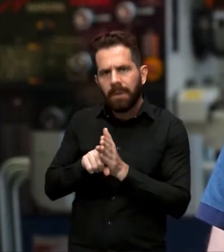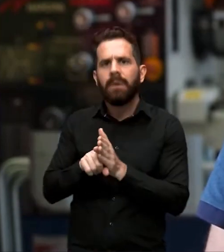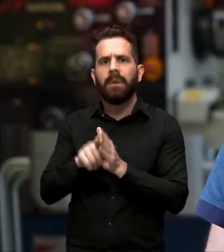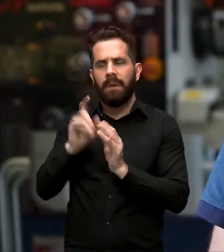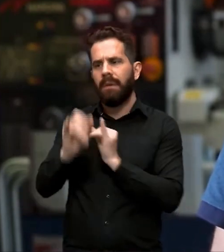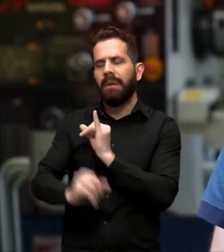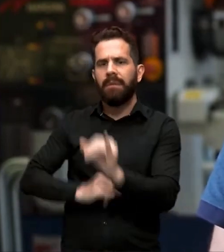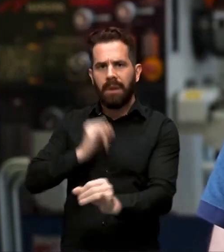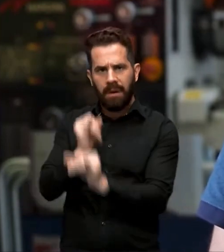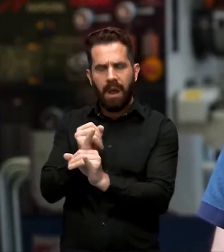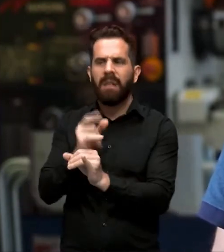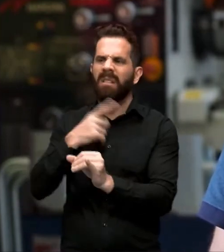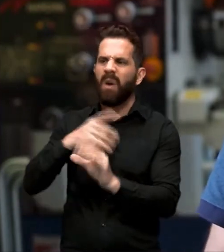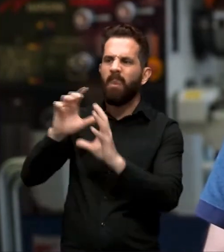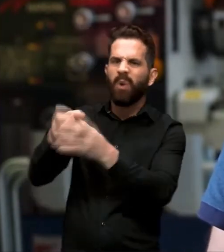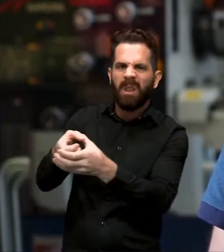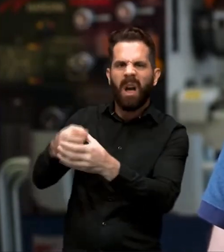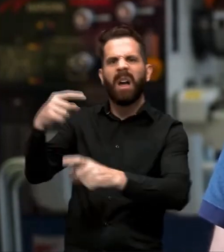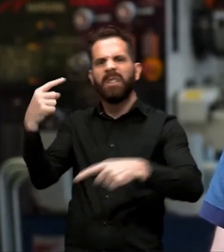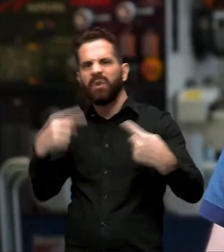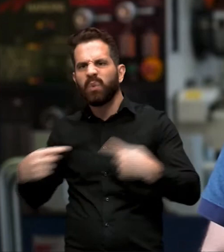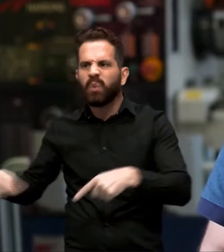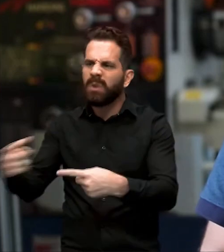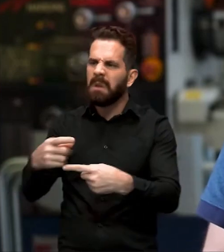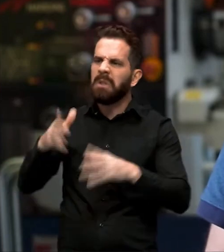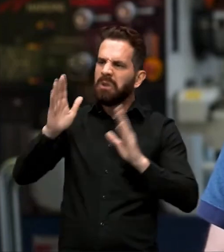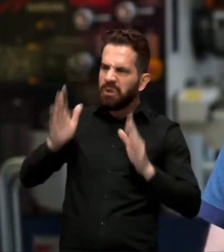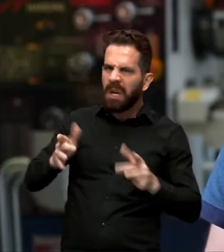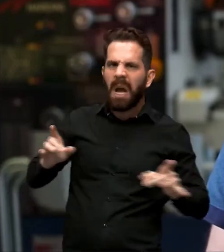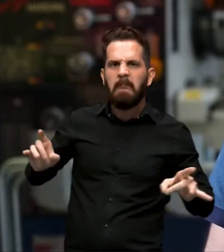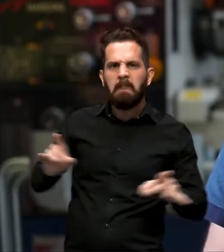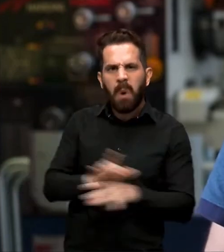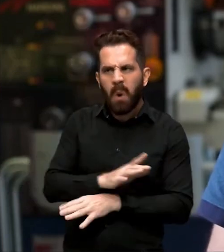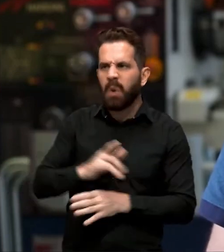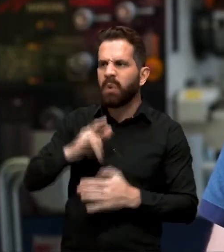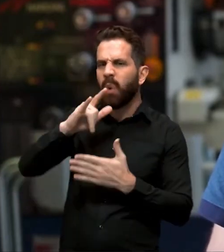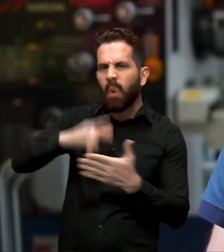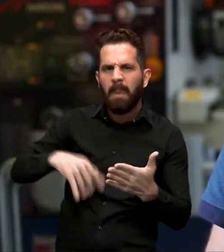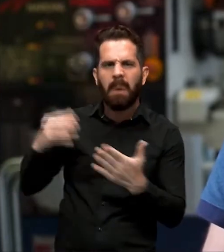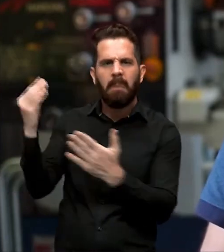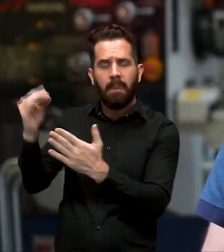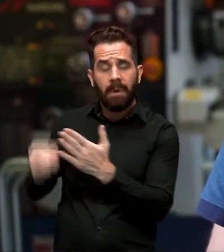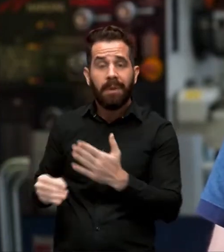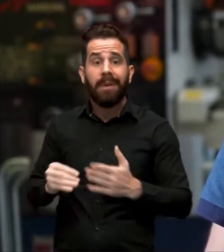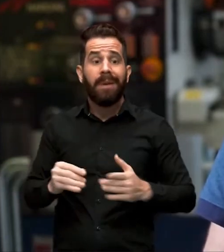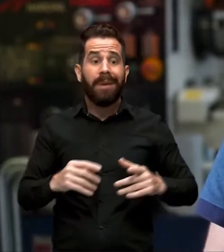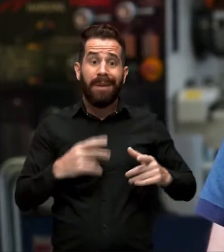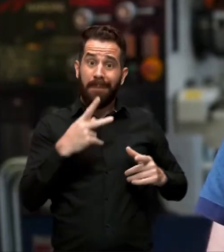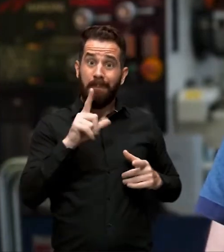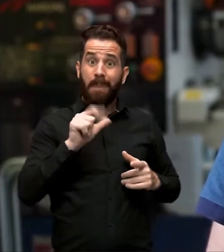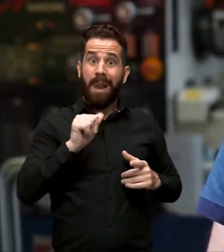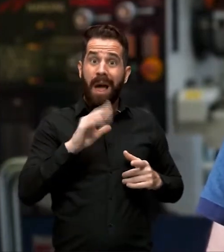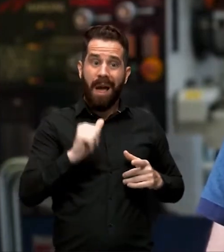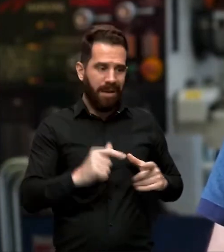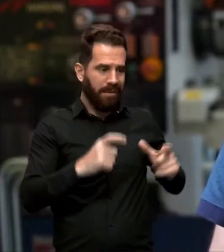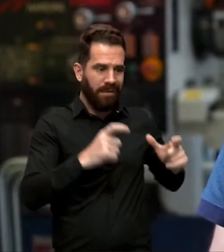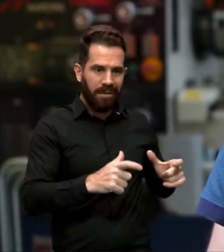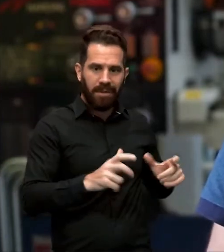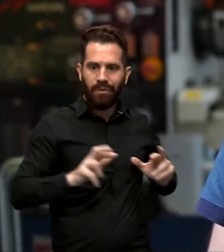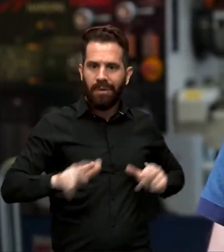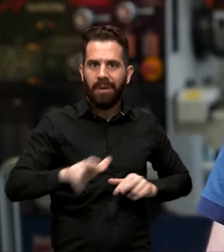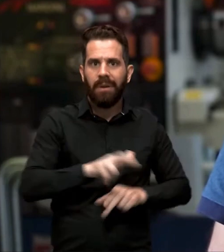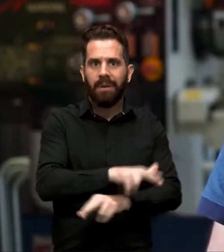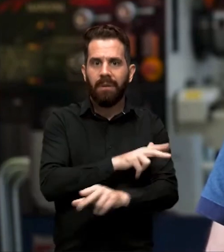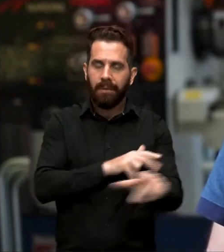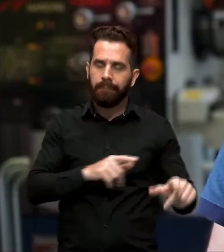source que já haviam feito uma parte dessa documentação. Como cada placa é diferente uma da outra, a gente teve que